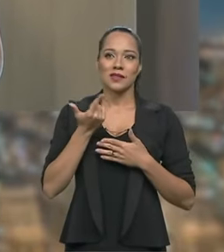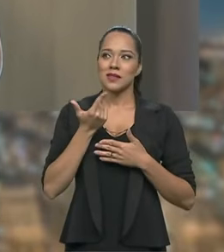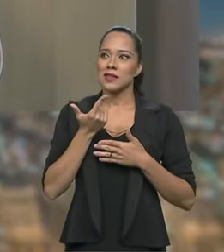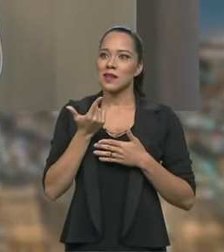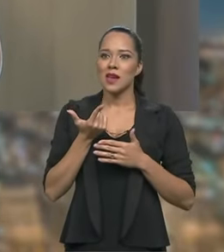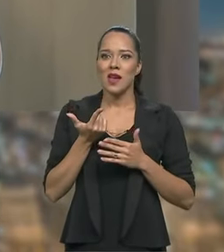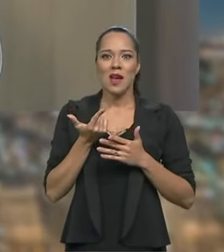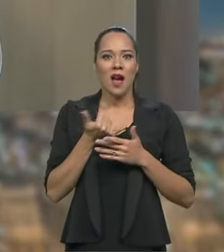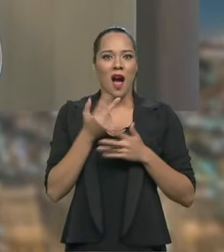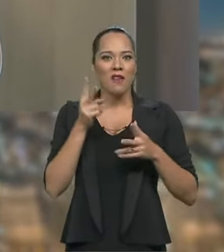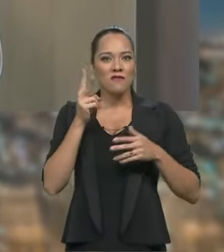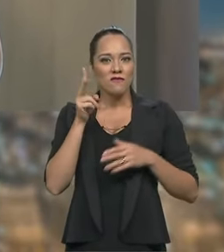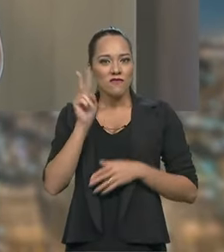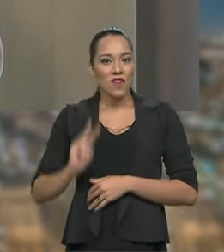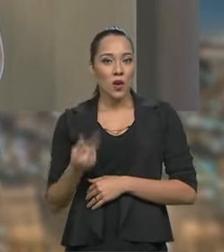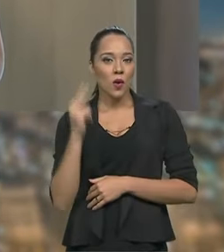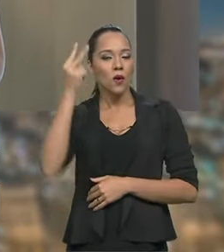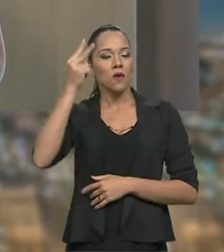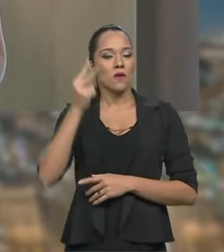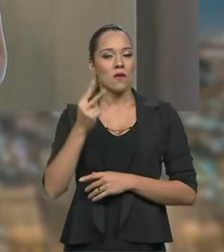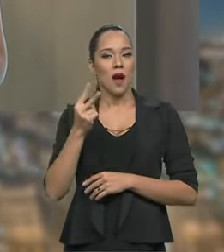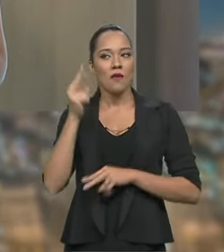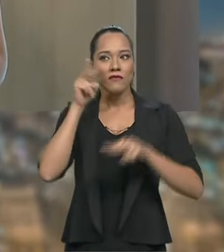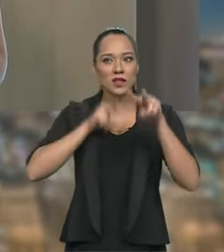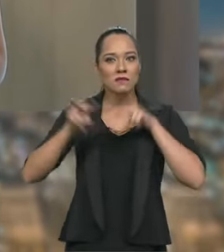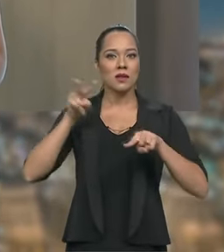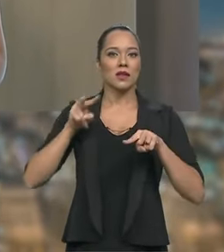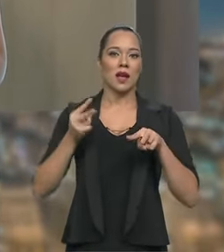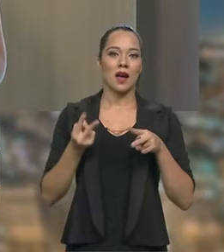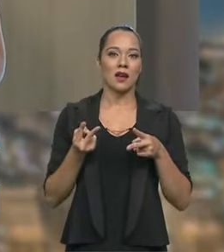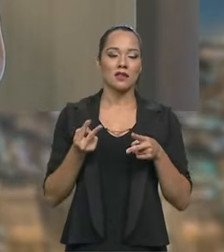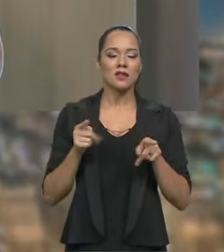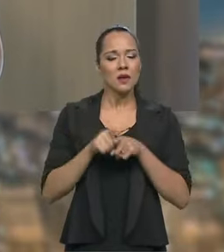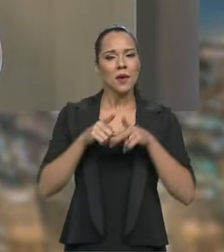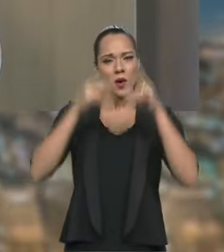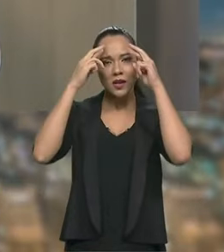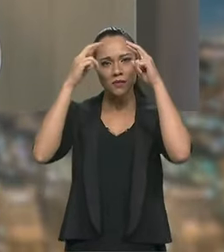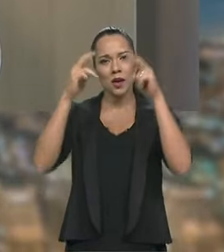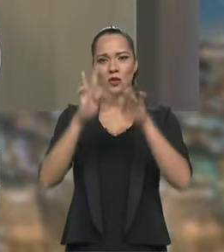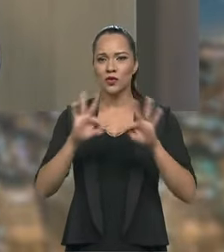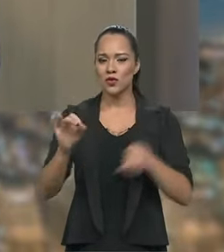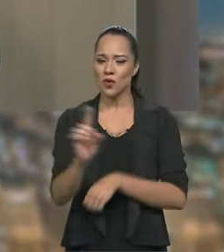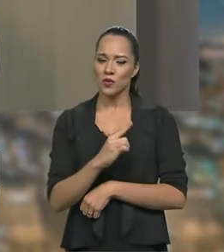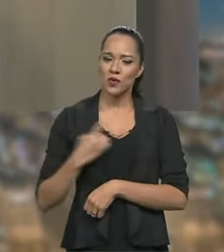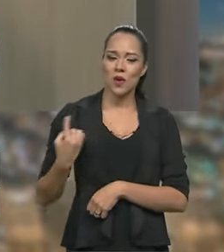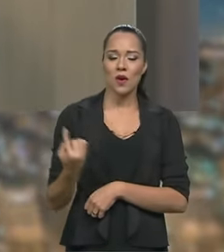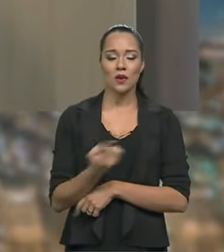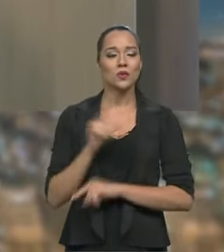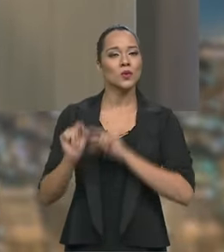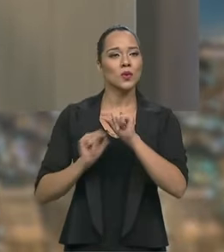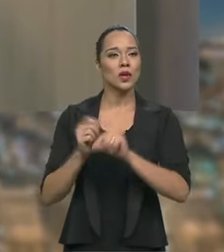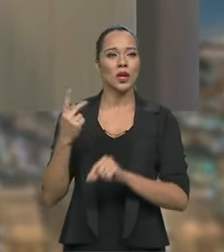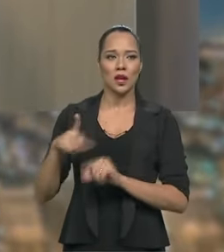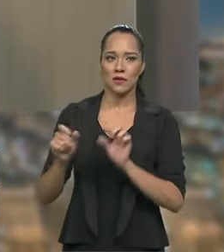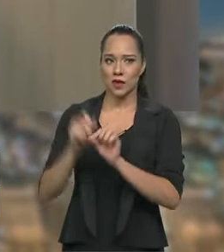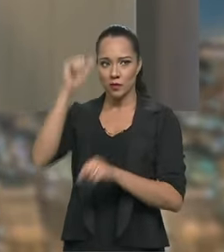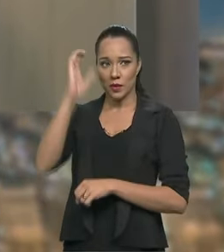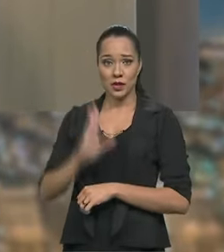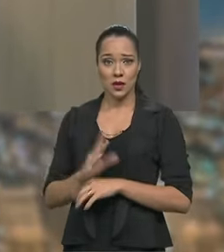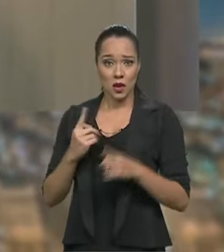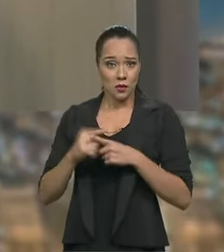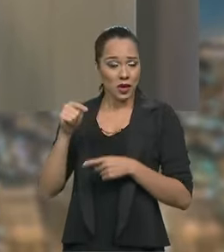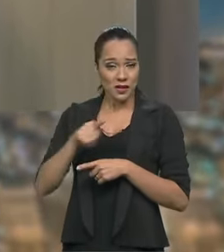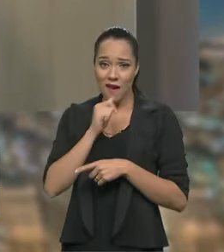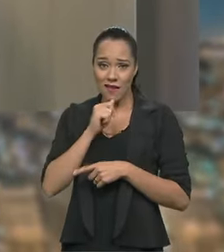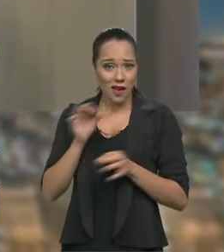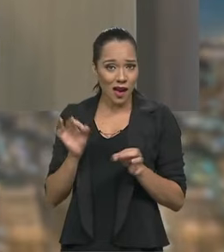notoriedade e talvez até o respeito de todos nós, com relação ao que ele faz para o Brasil, porque isso não